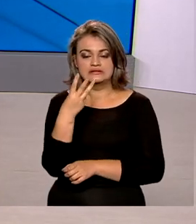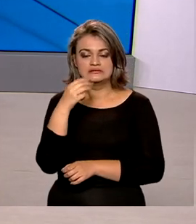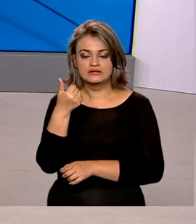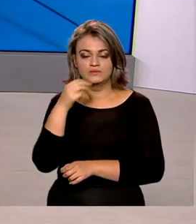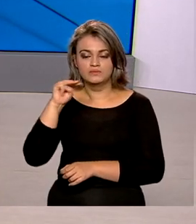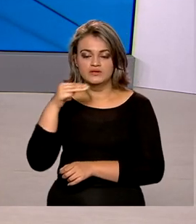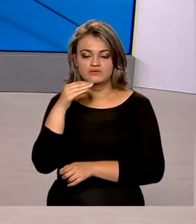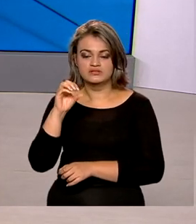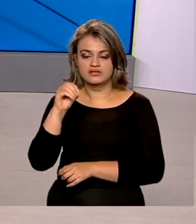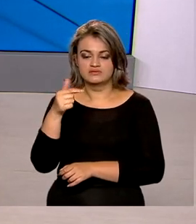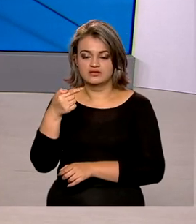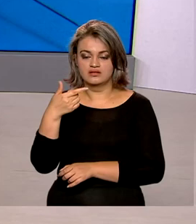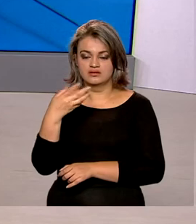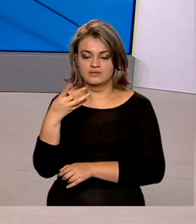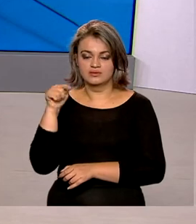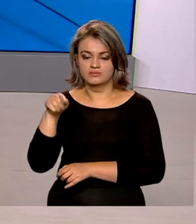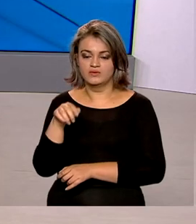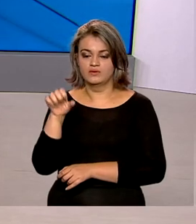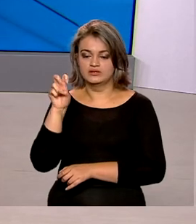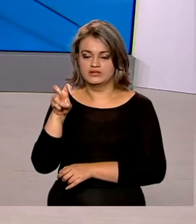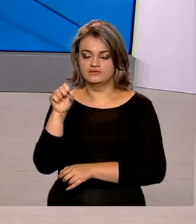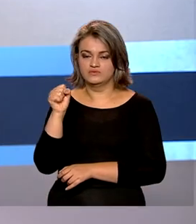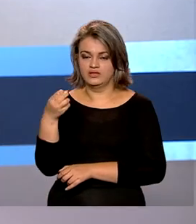milhões, 74 mil brasileiros.